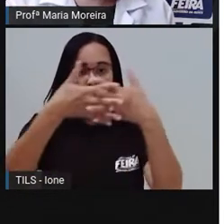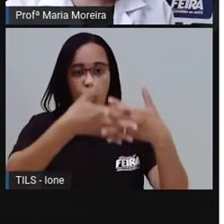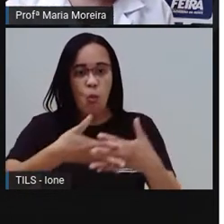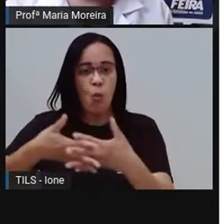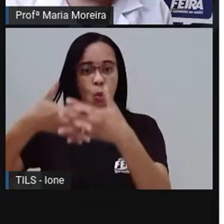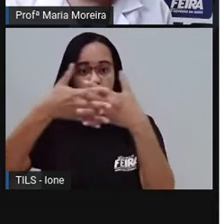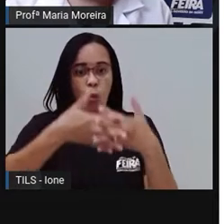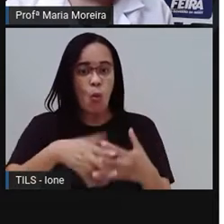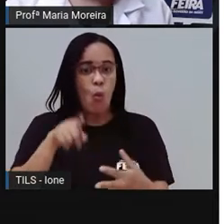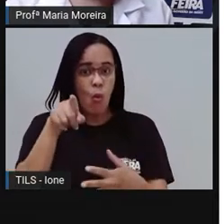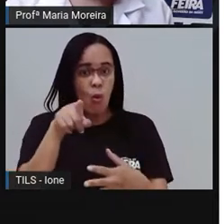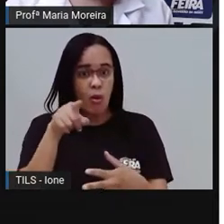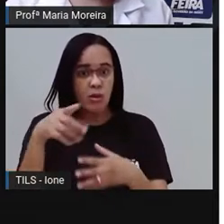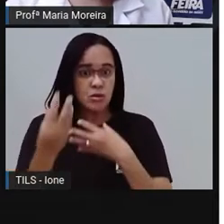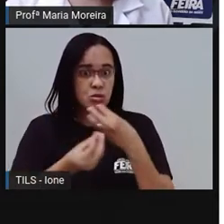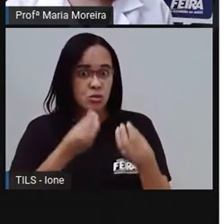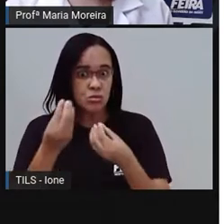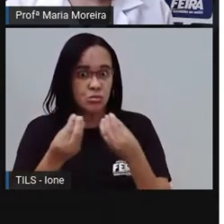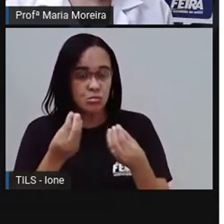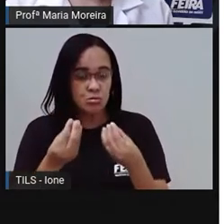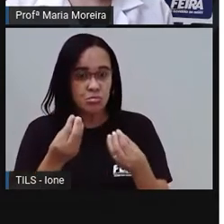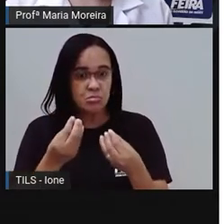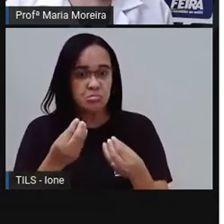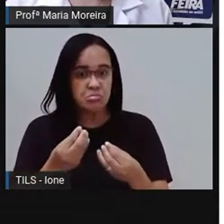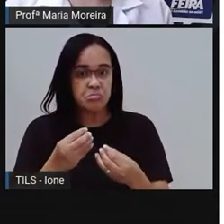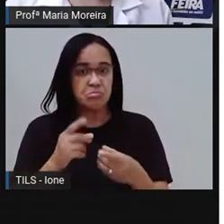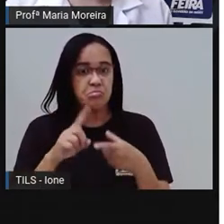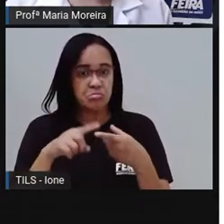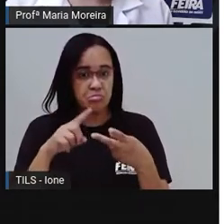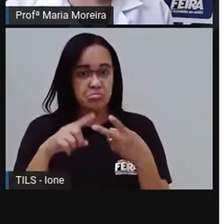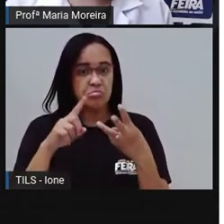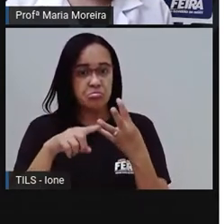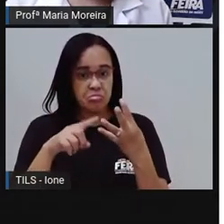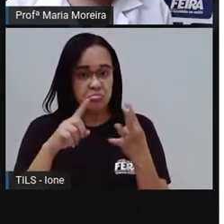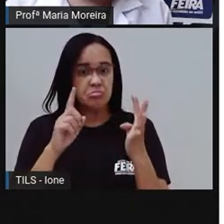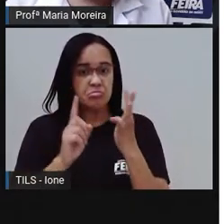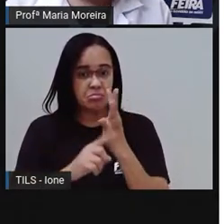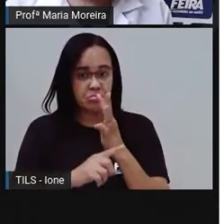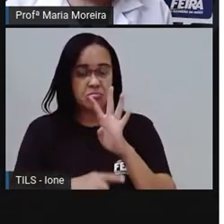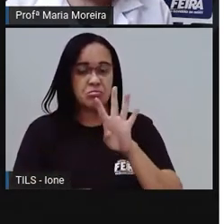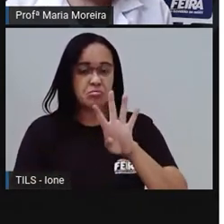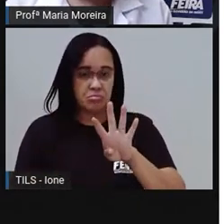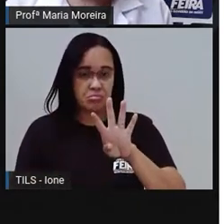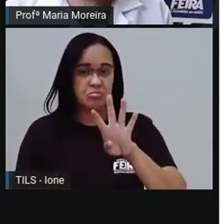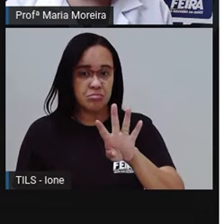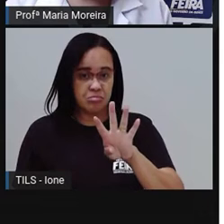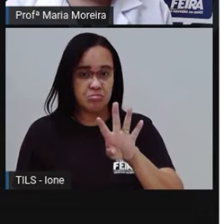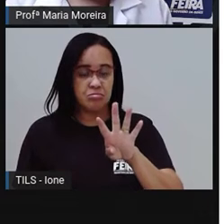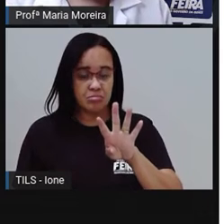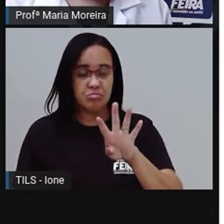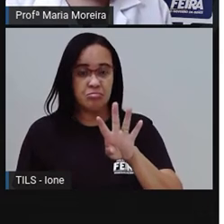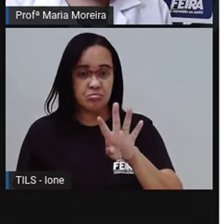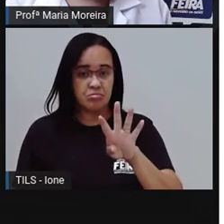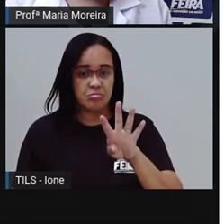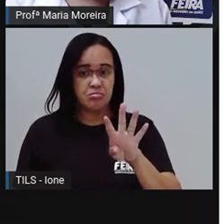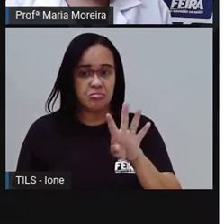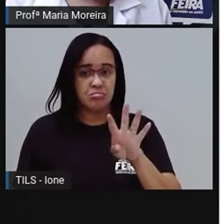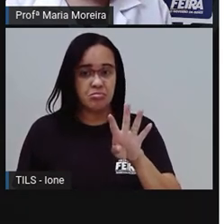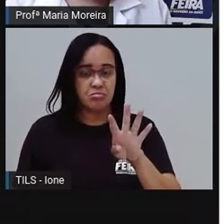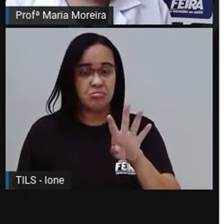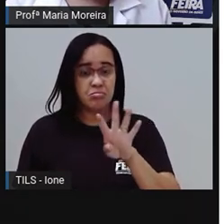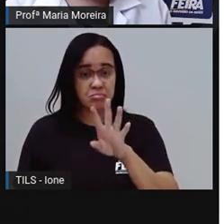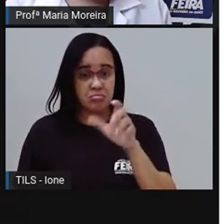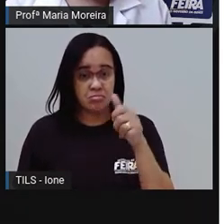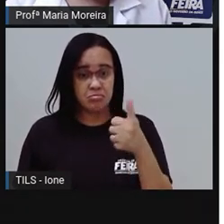desse caminhão aqui, né? A gente sabe que, ó, uma, duas, três, do outro lado aqui, quatro, né? Mais duas aqui,